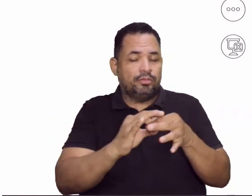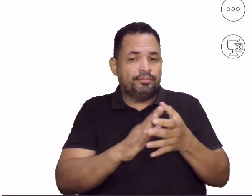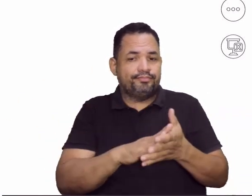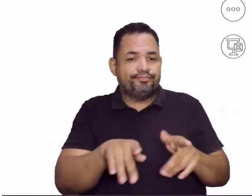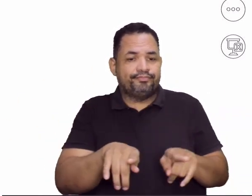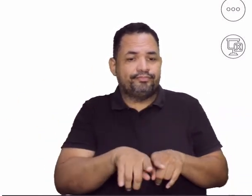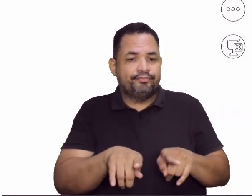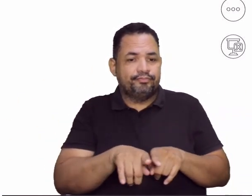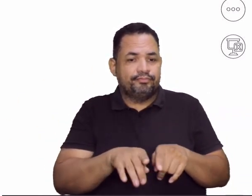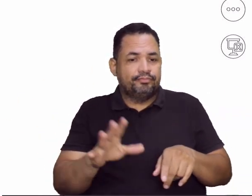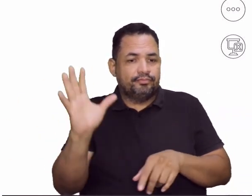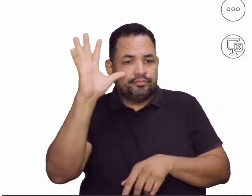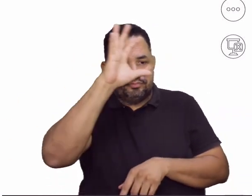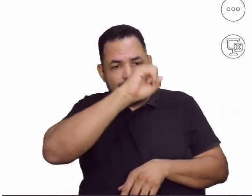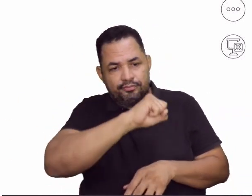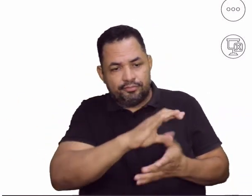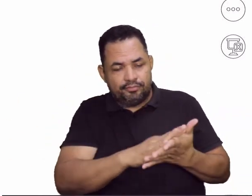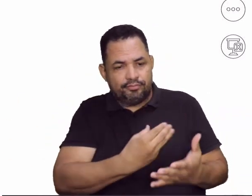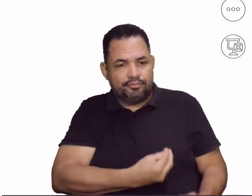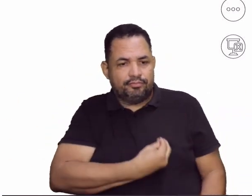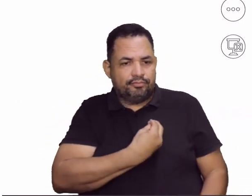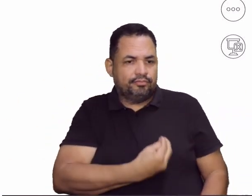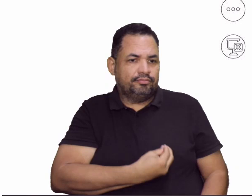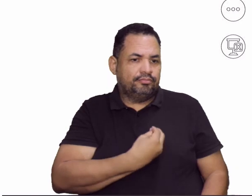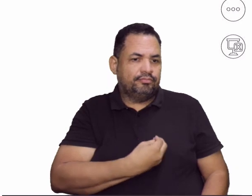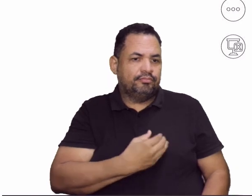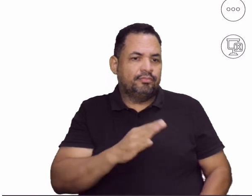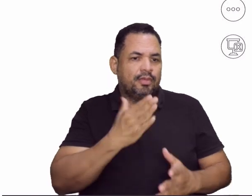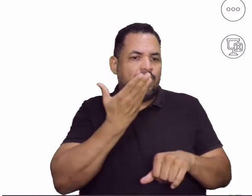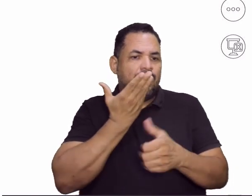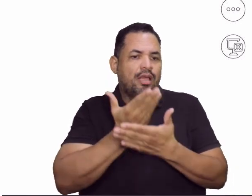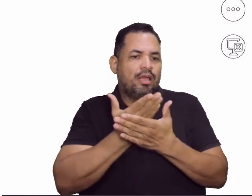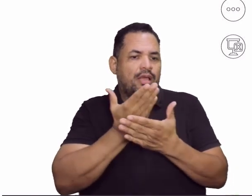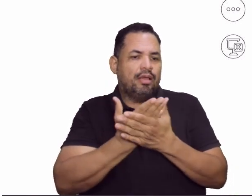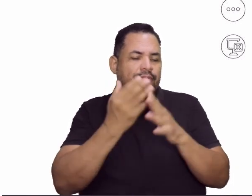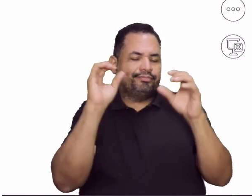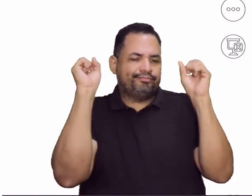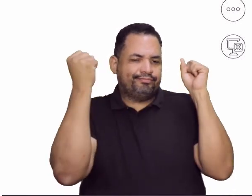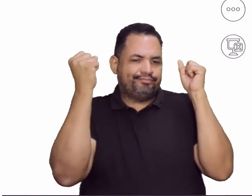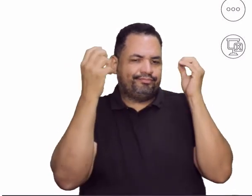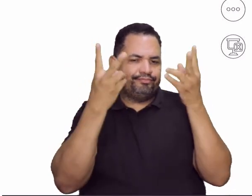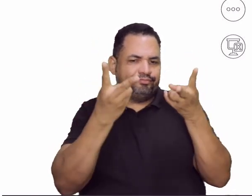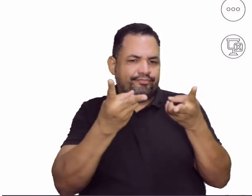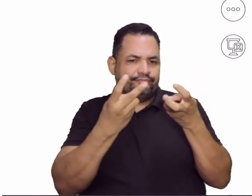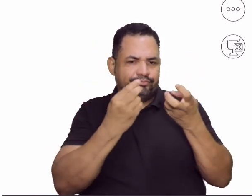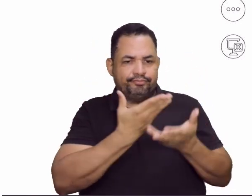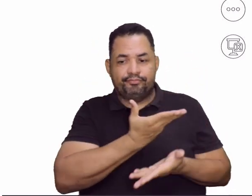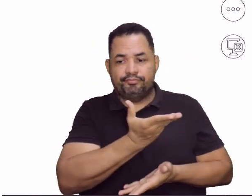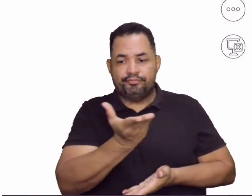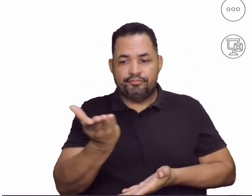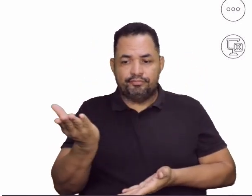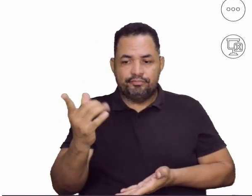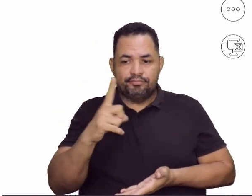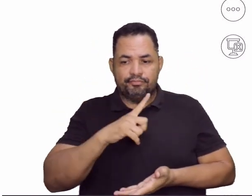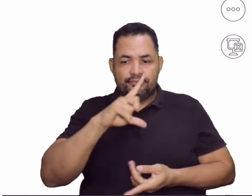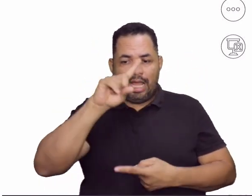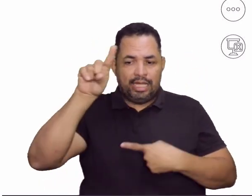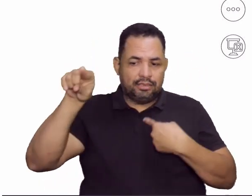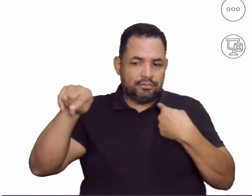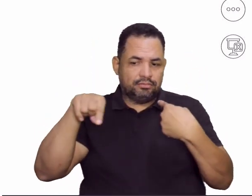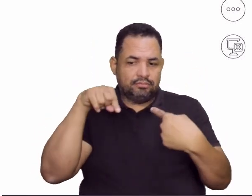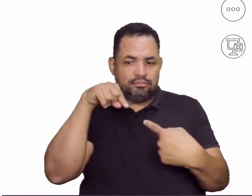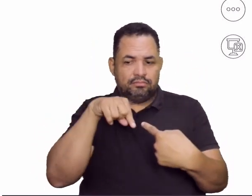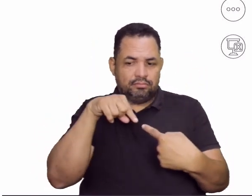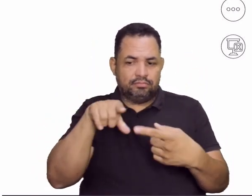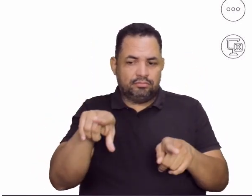também aprende e vivencia nas aulas de educação física. Então, perceba como todos eles têm objetivos